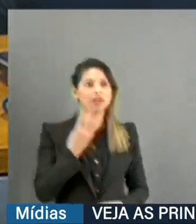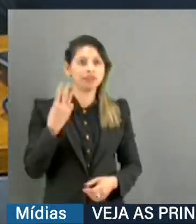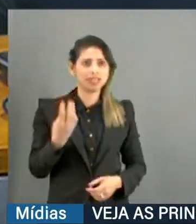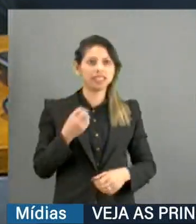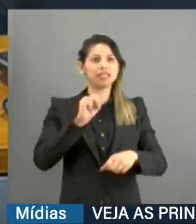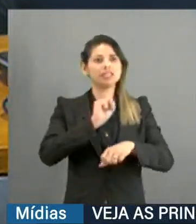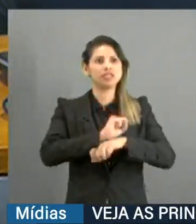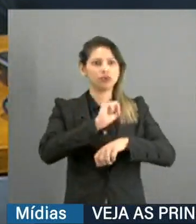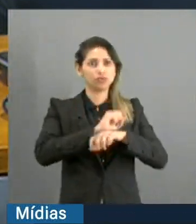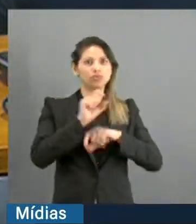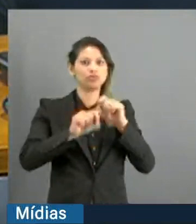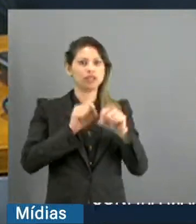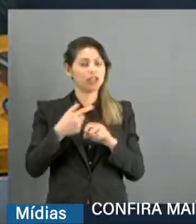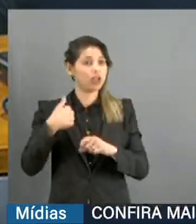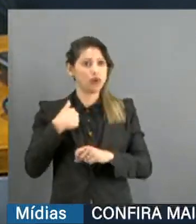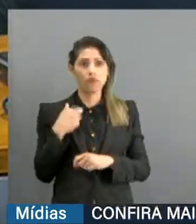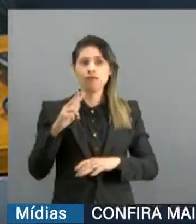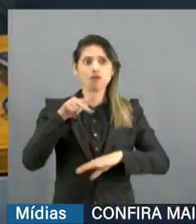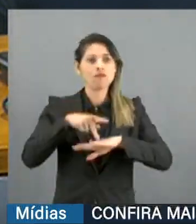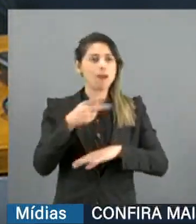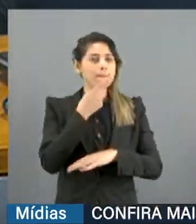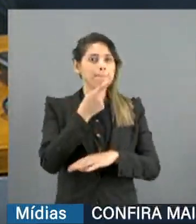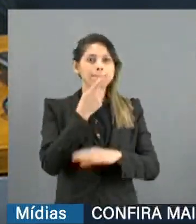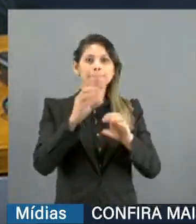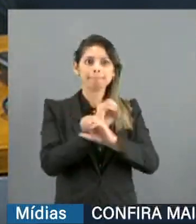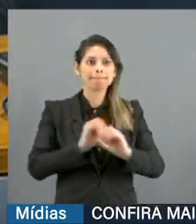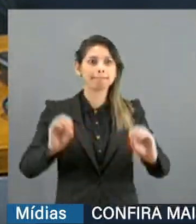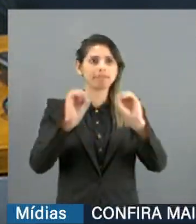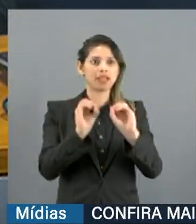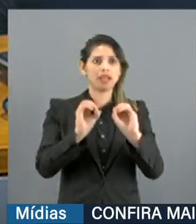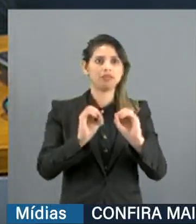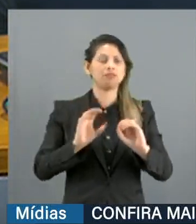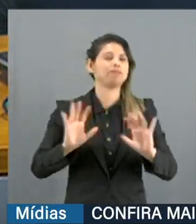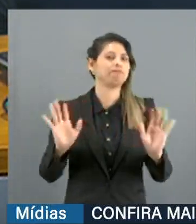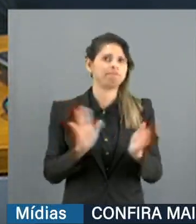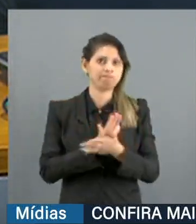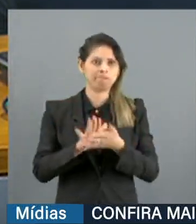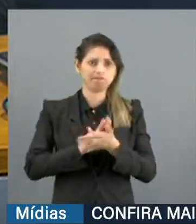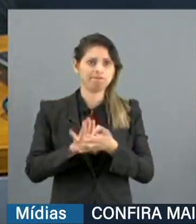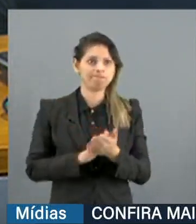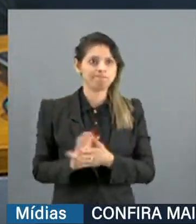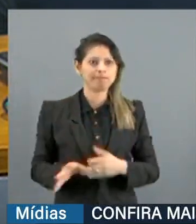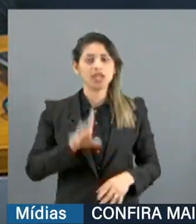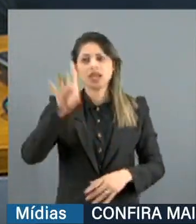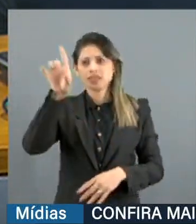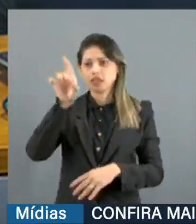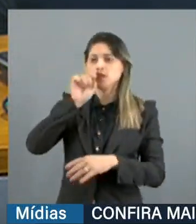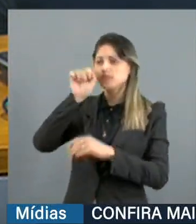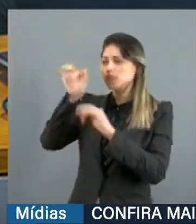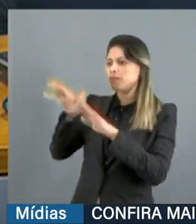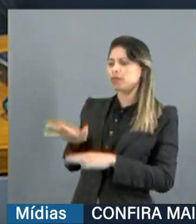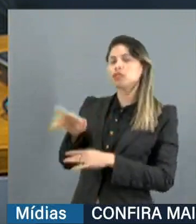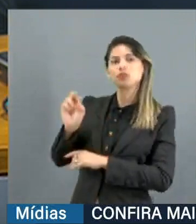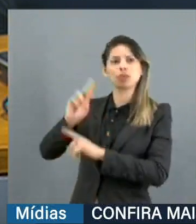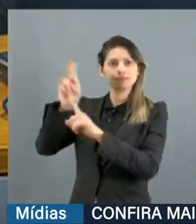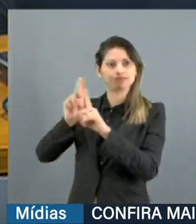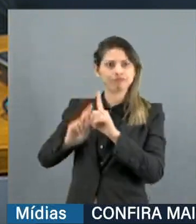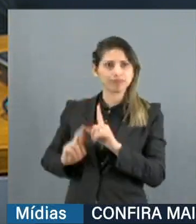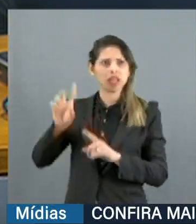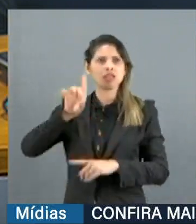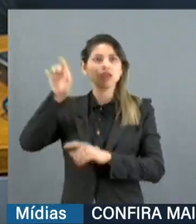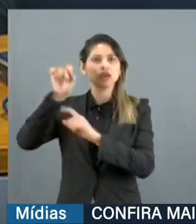apelo, que eu não vou falar mais nessa CPMI, é a minha ilustre relatora. Que Deus te abençoe, que te ilumine,